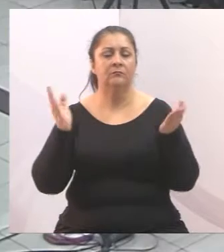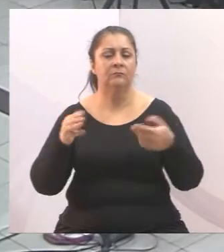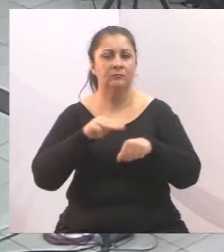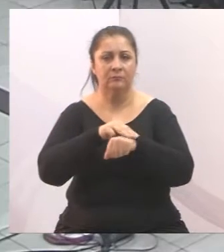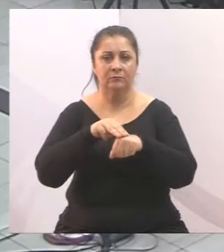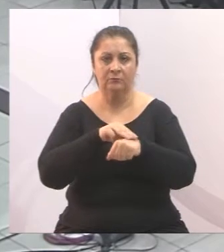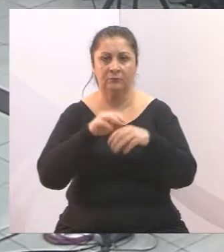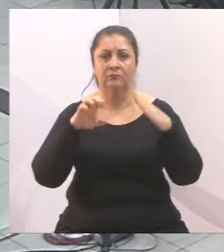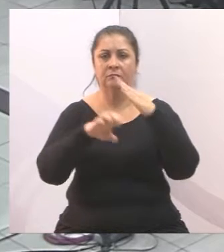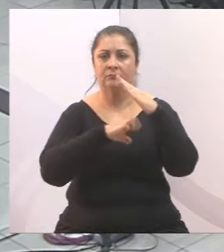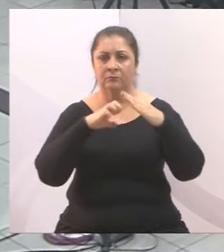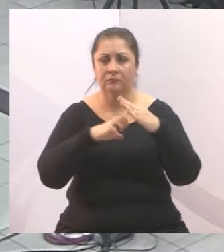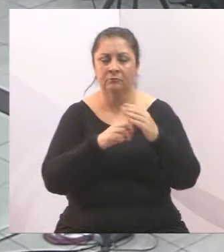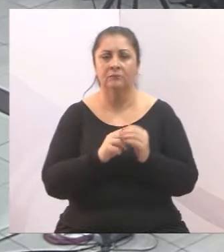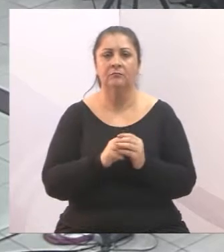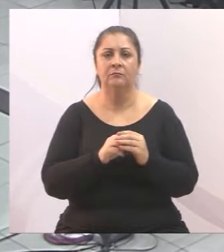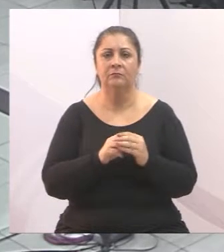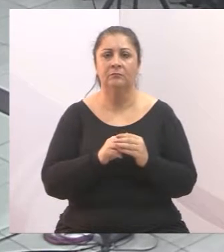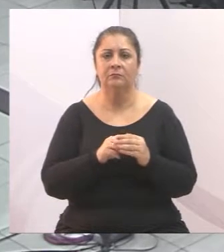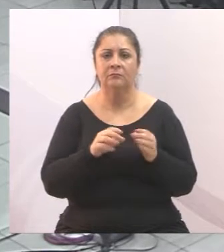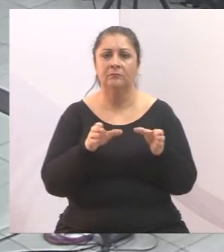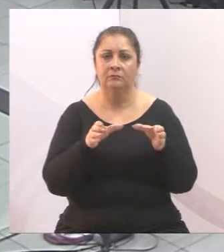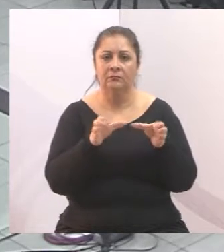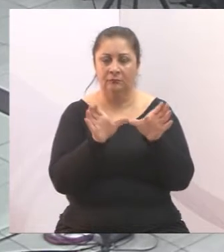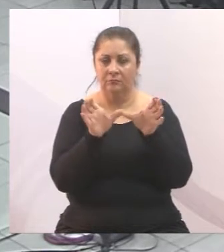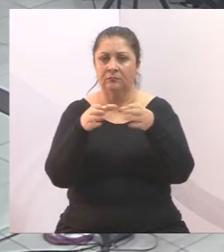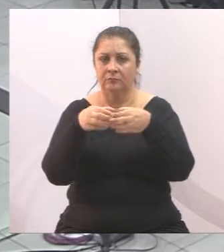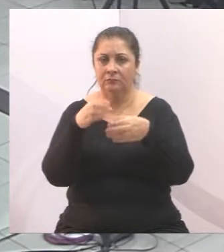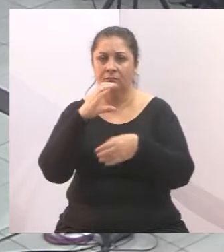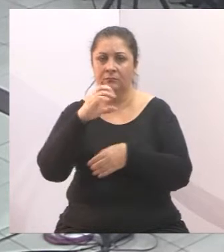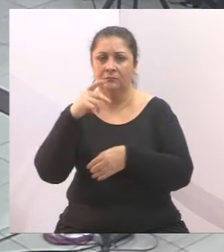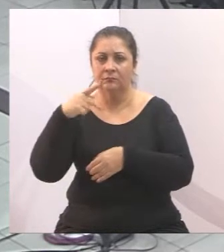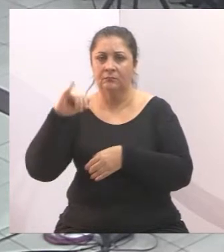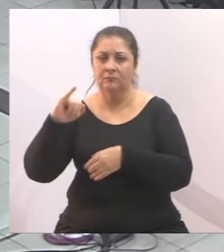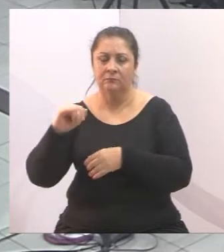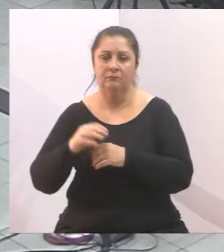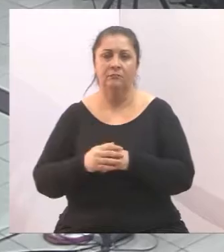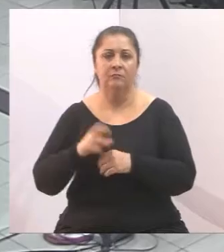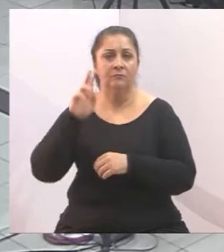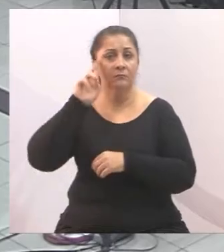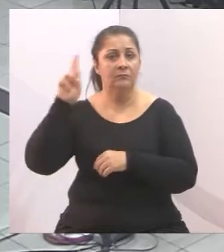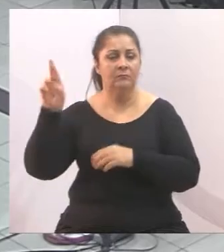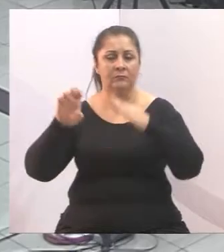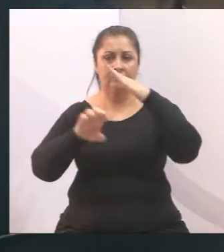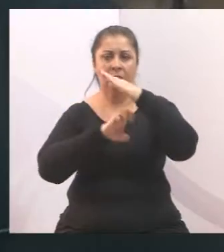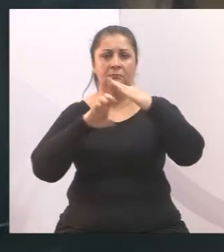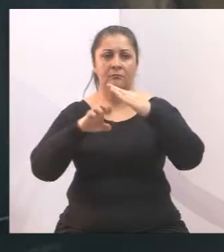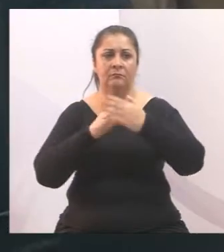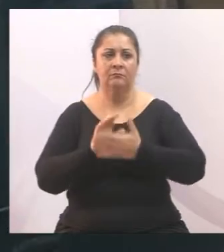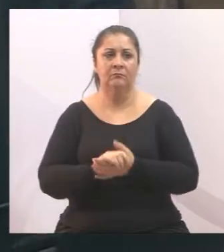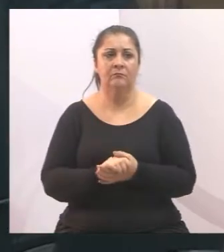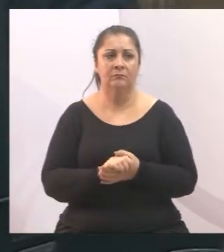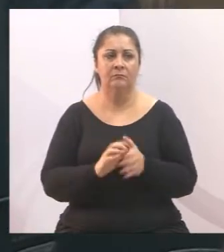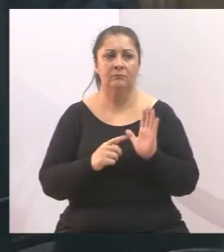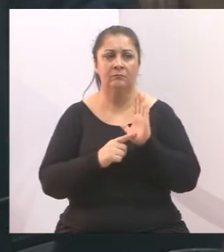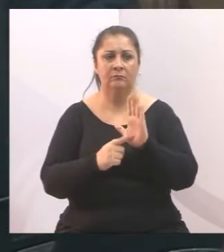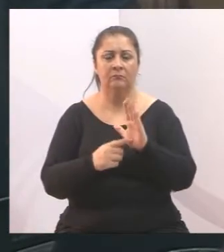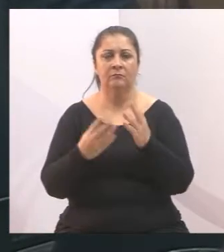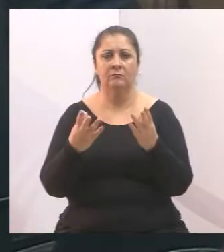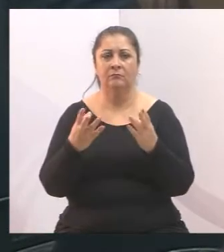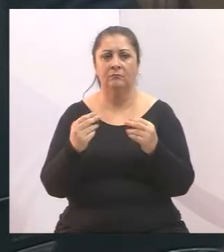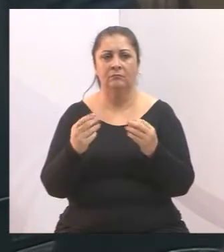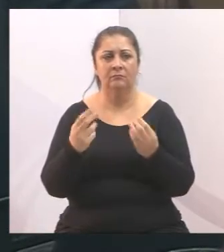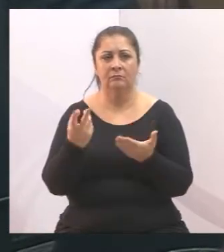os membros da CPI, ouvimos a secretária de Educação, o dono da empresa, e apontamos aqui uma série de